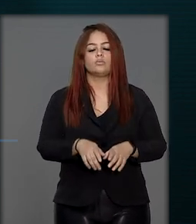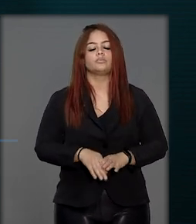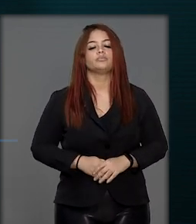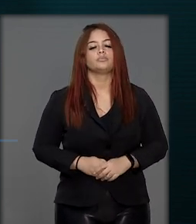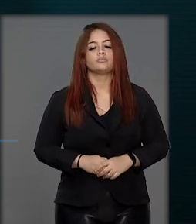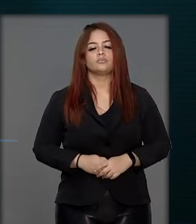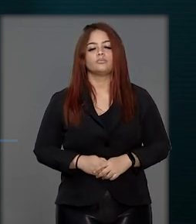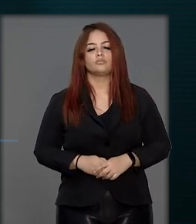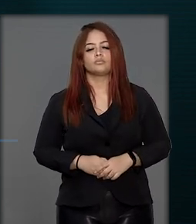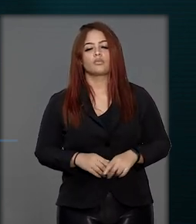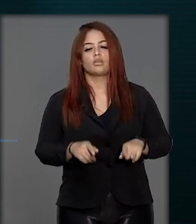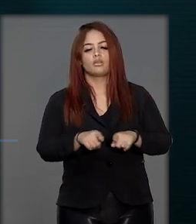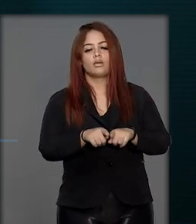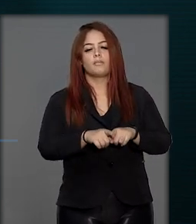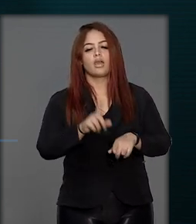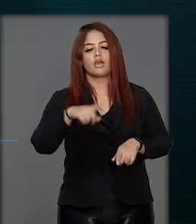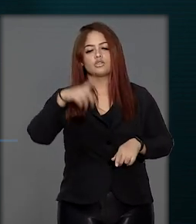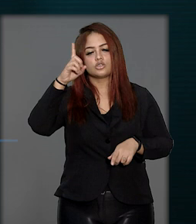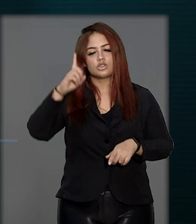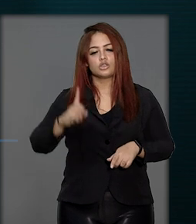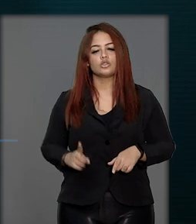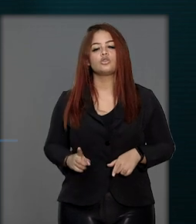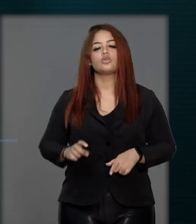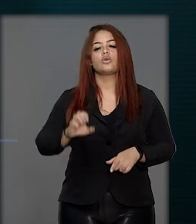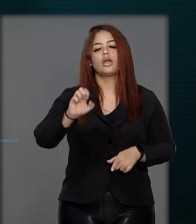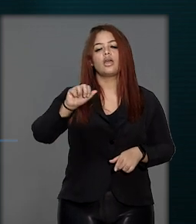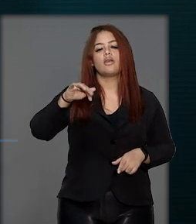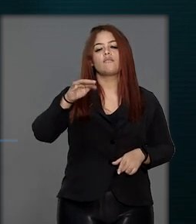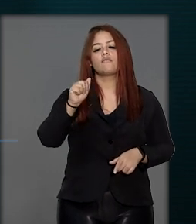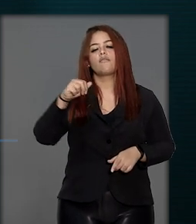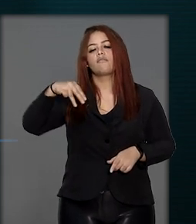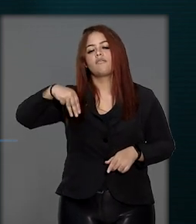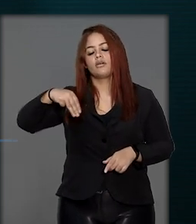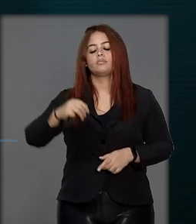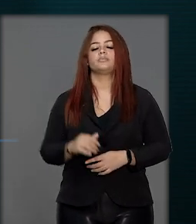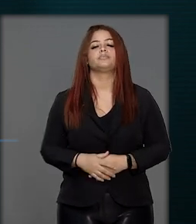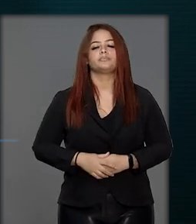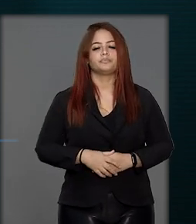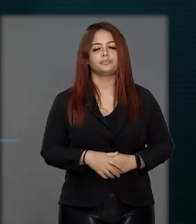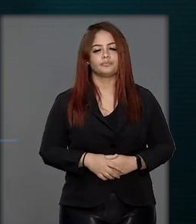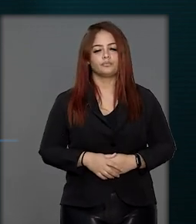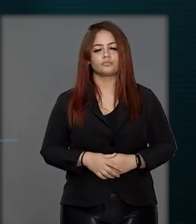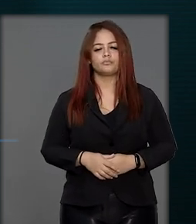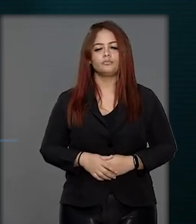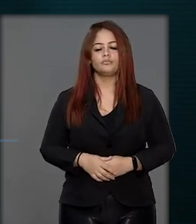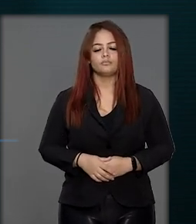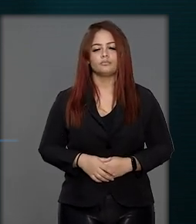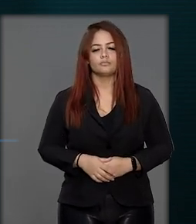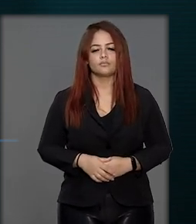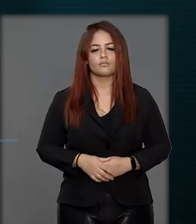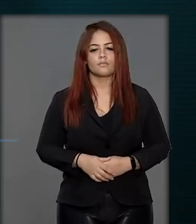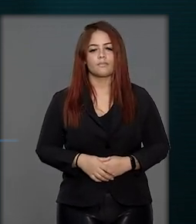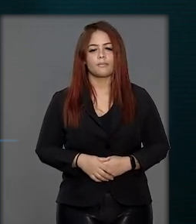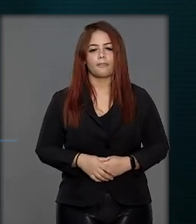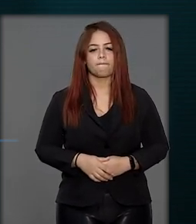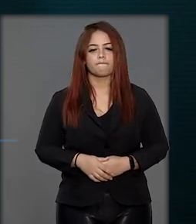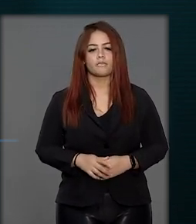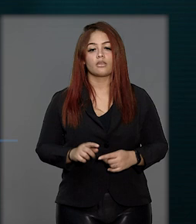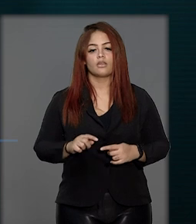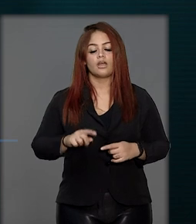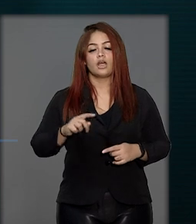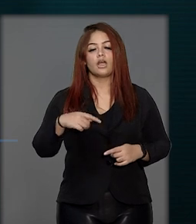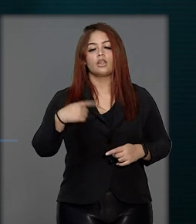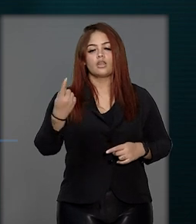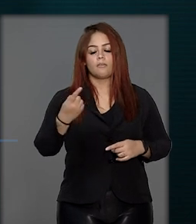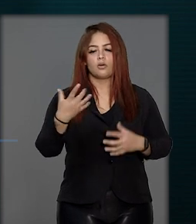Tribunal, além de ser diretor-geral da Escola Nacional de Formação e Aperfeiçoamento de Magistrados, a INFAM. A posse dos